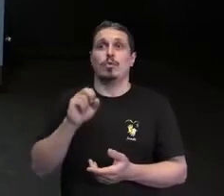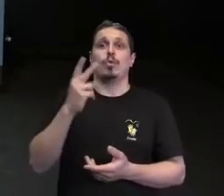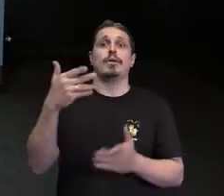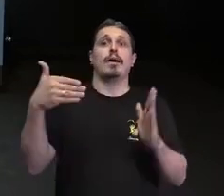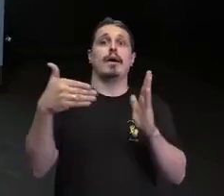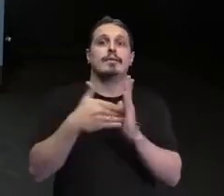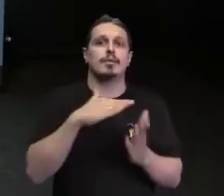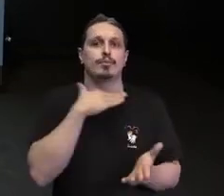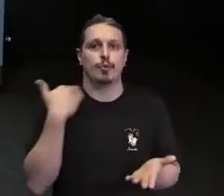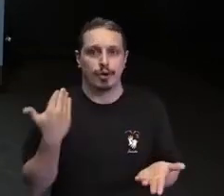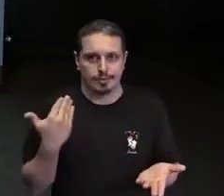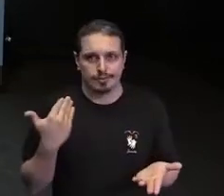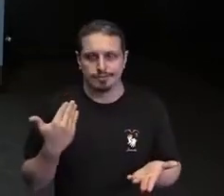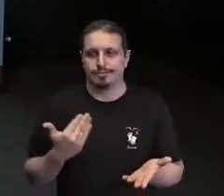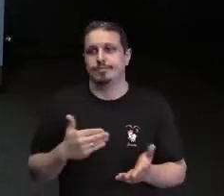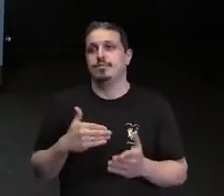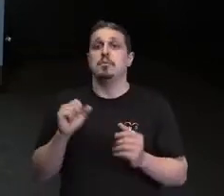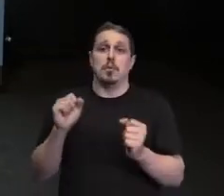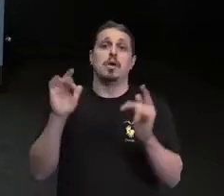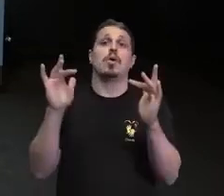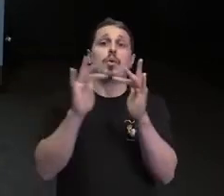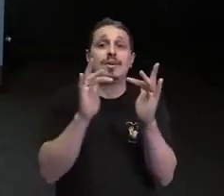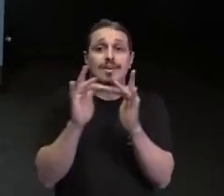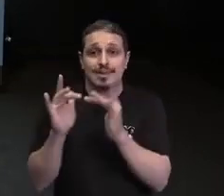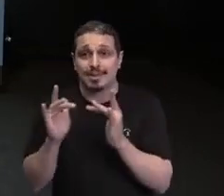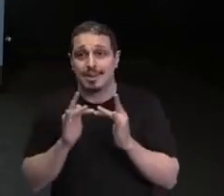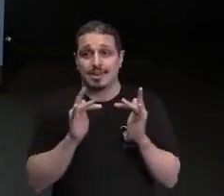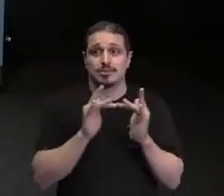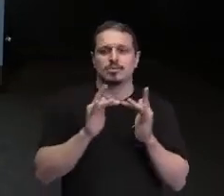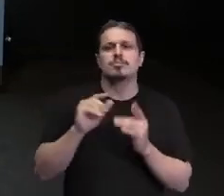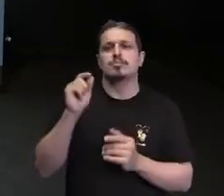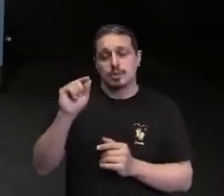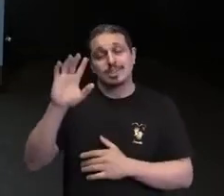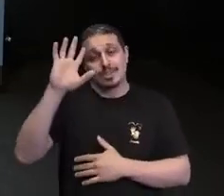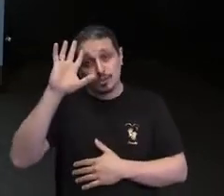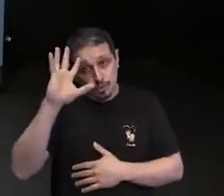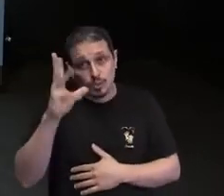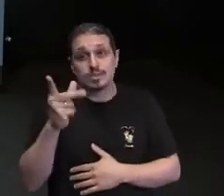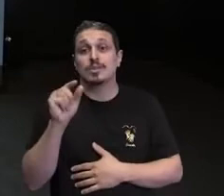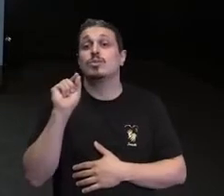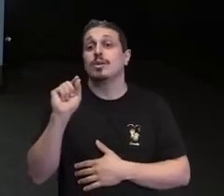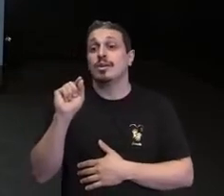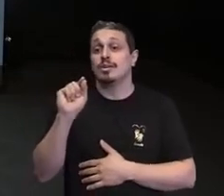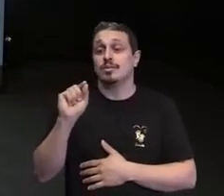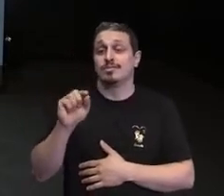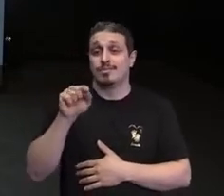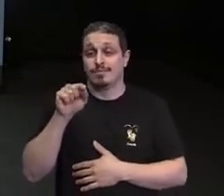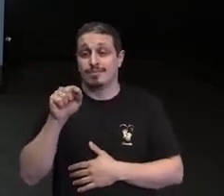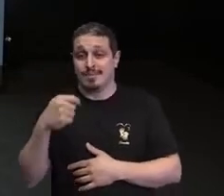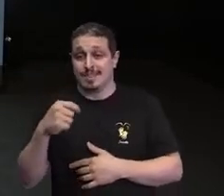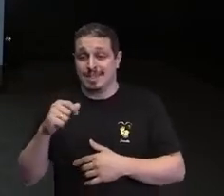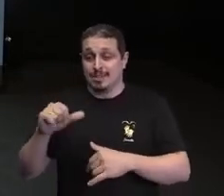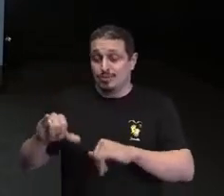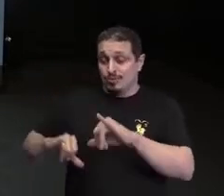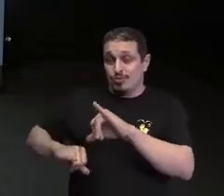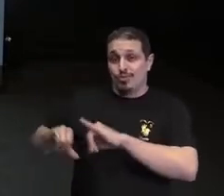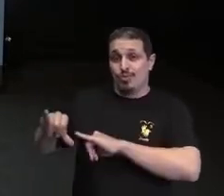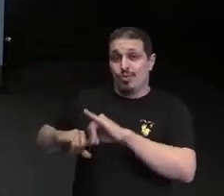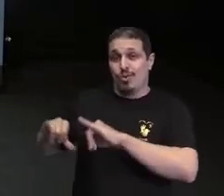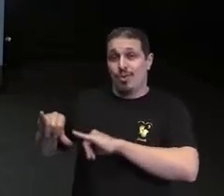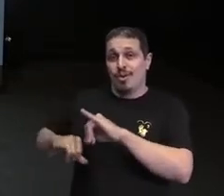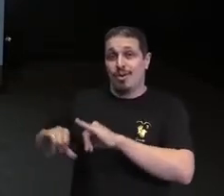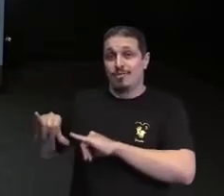indivíduo vai ter, ele vai acontecer e ele vai sofrer, de certa forma, algum tipo de preconceito em relação às suas